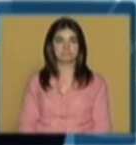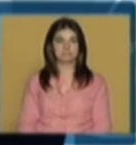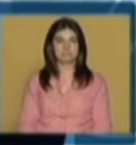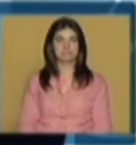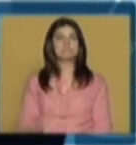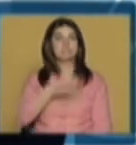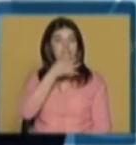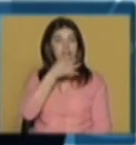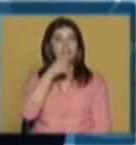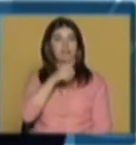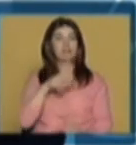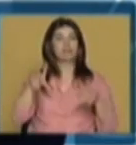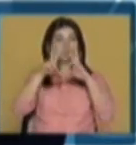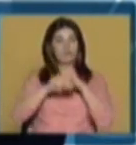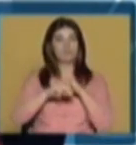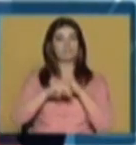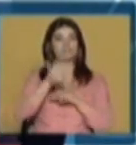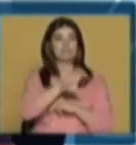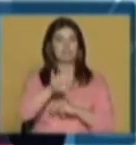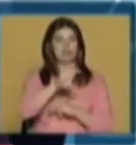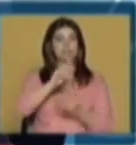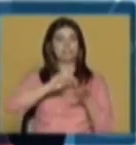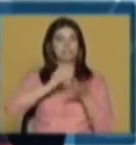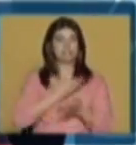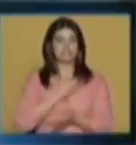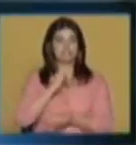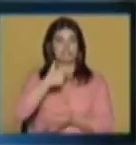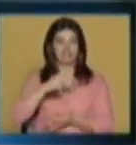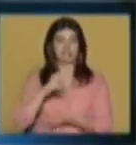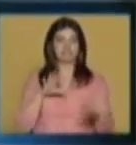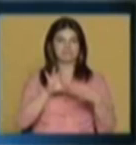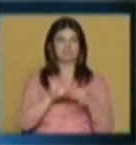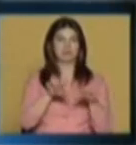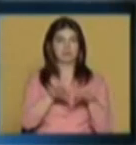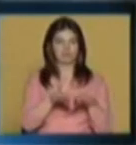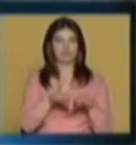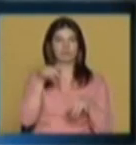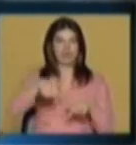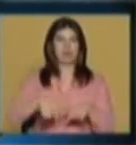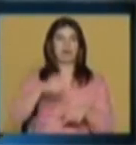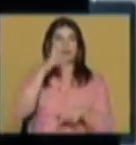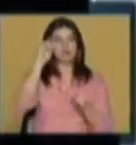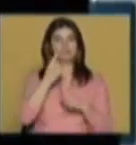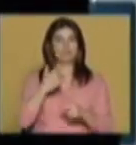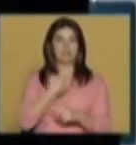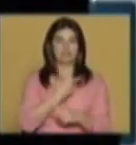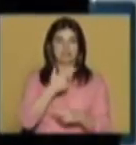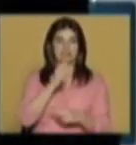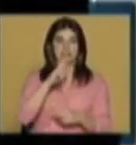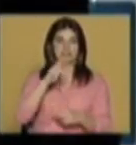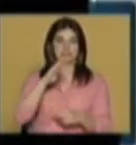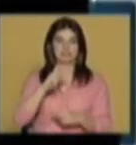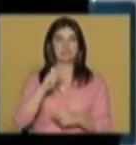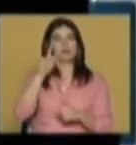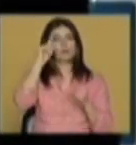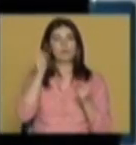Para falarmos sobre os novos horizontes digitais que os computadores trazem às artes, temos em estúdio a professora Teresa Cruz, da Universidade Nova de